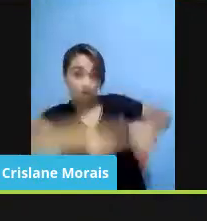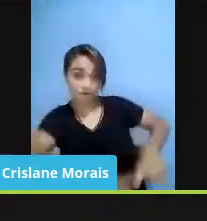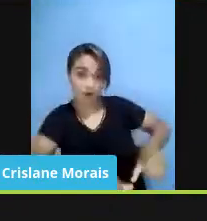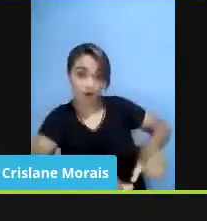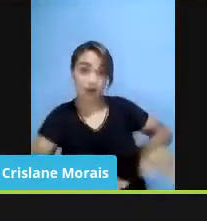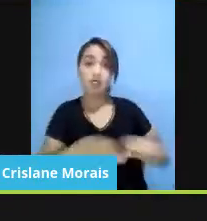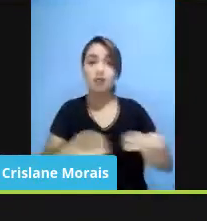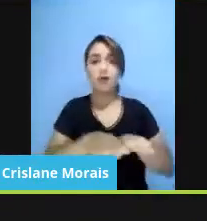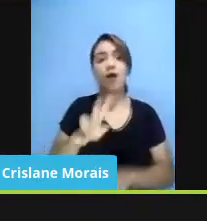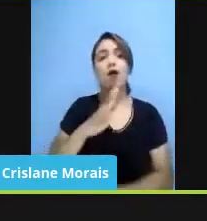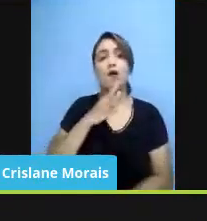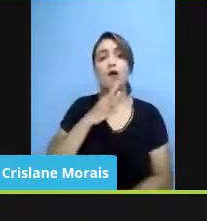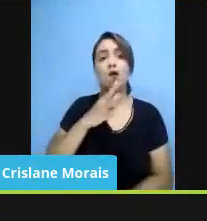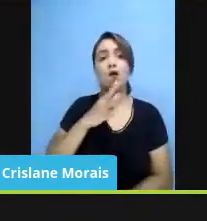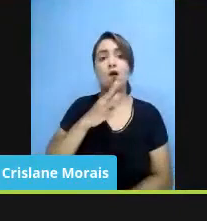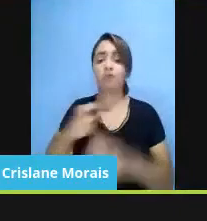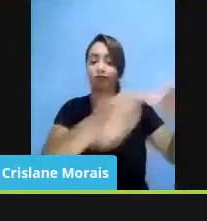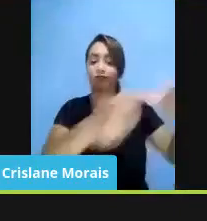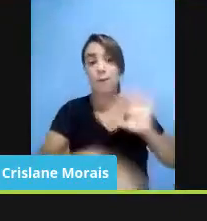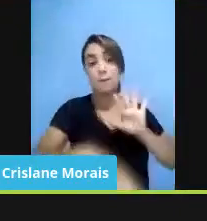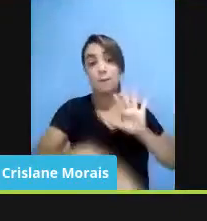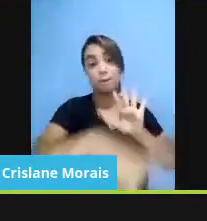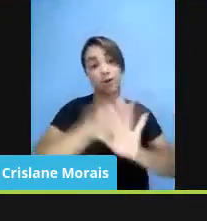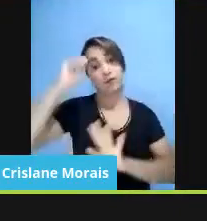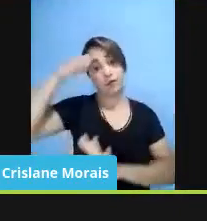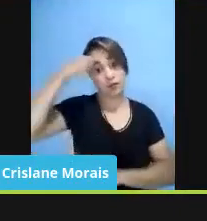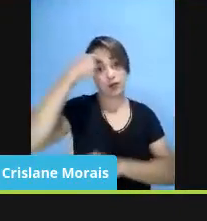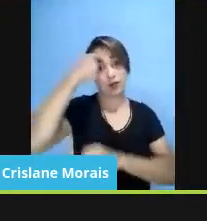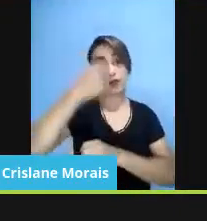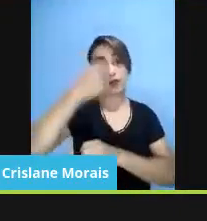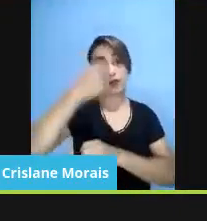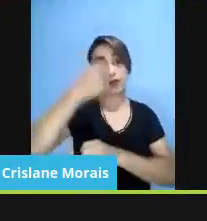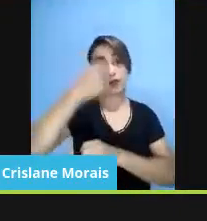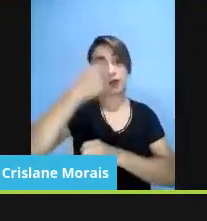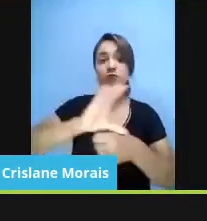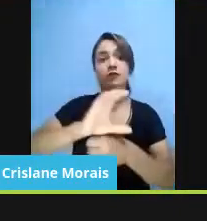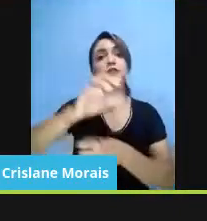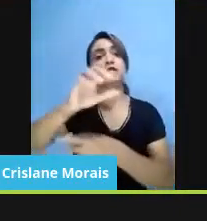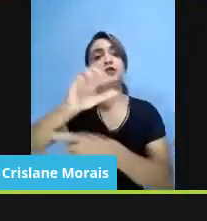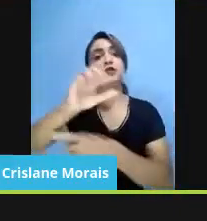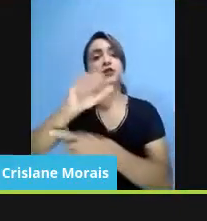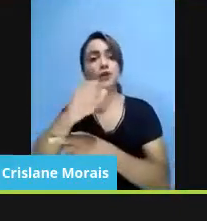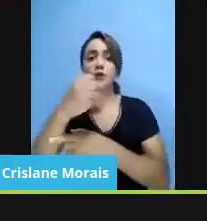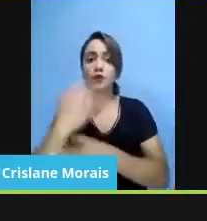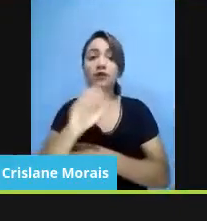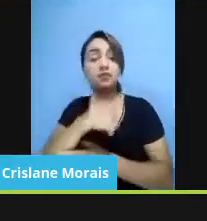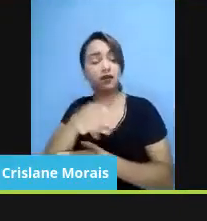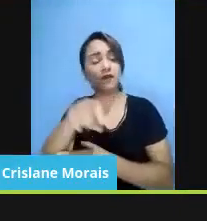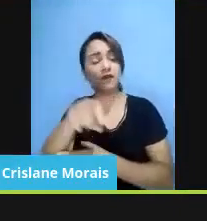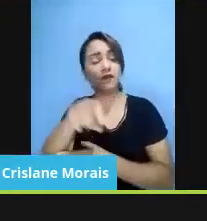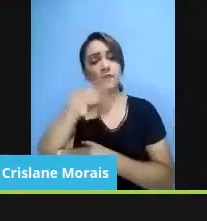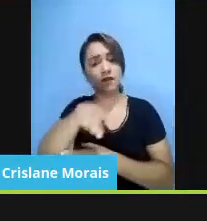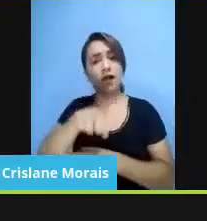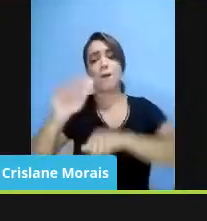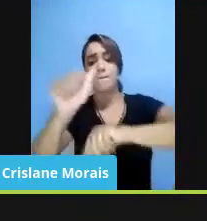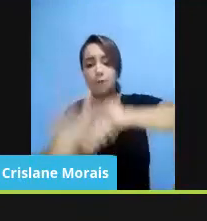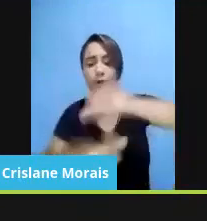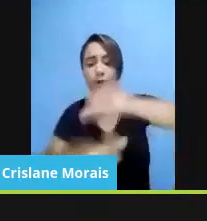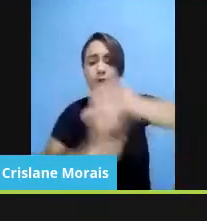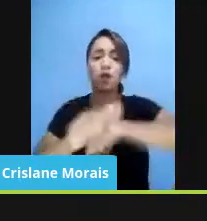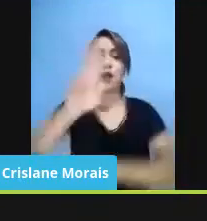constituição de 88. Então, esse segundo desafio de você transformar a universidade também,